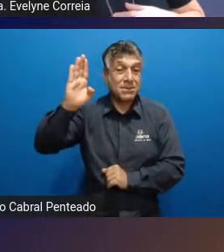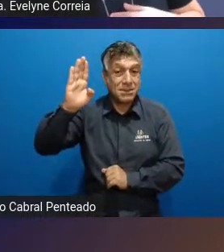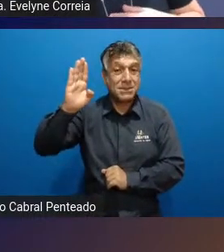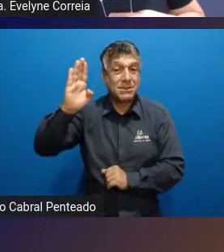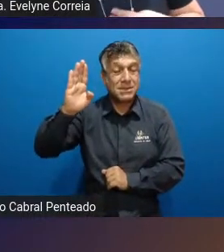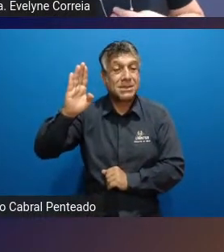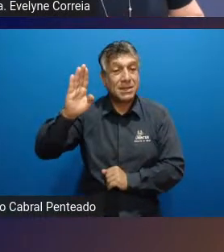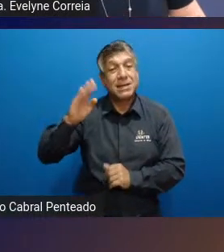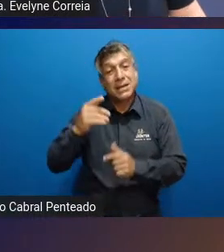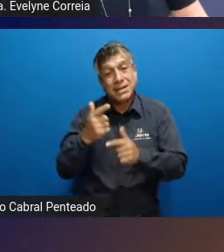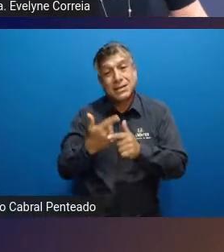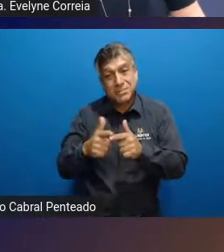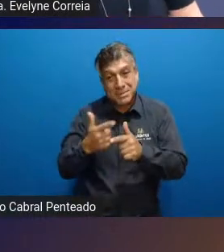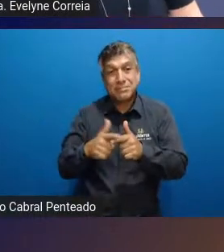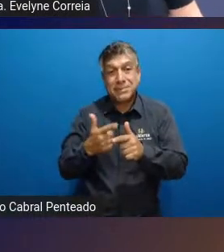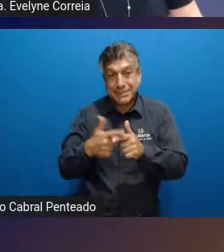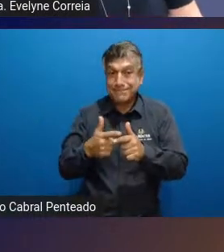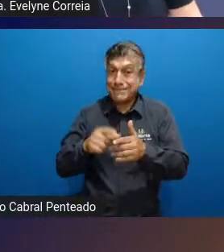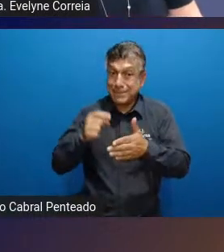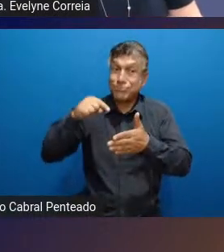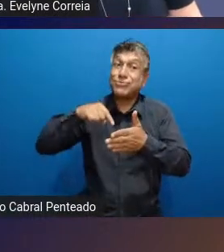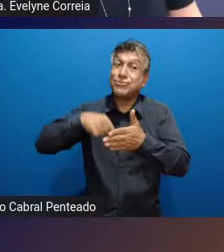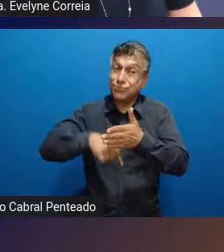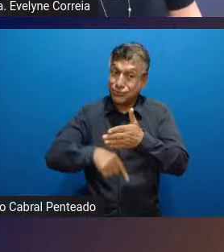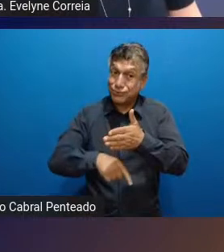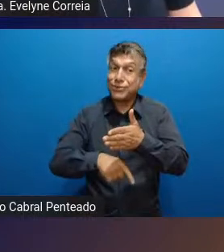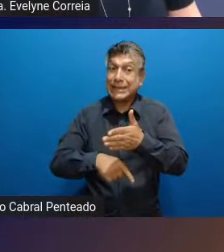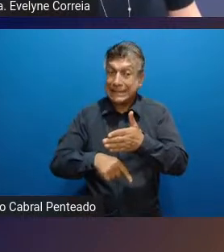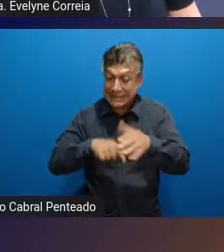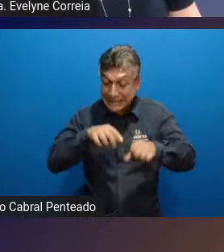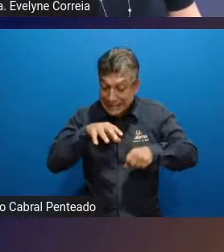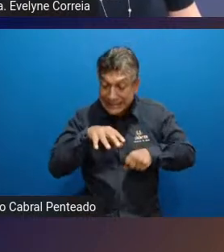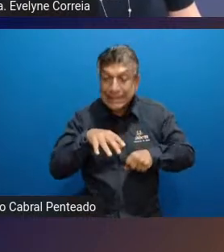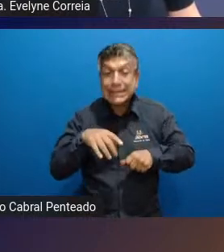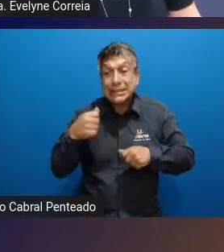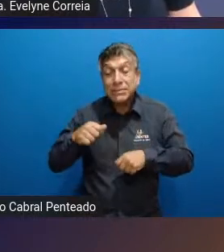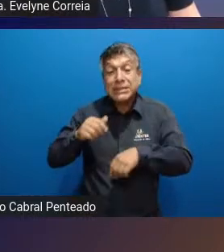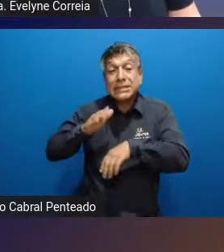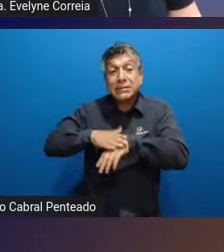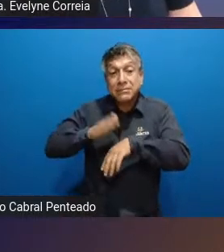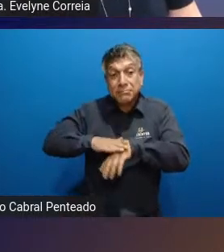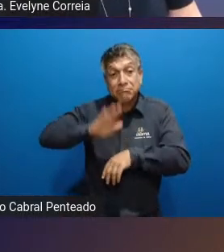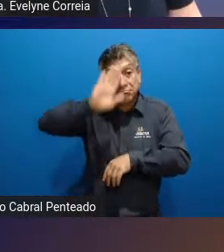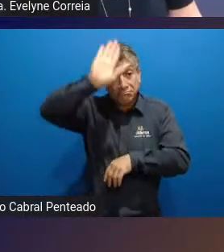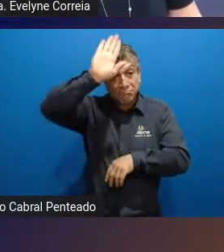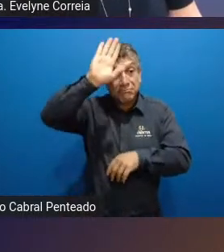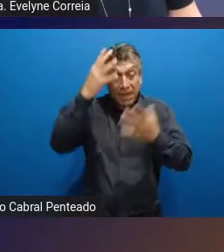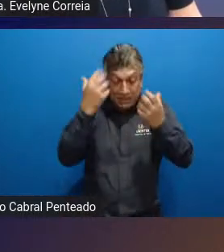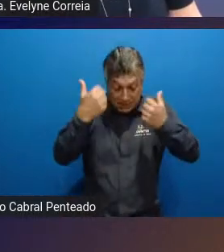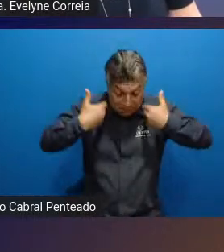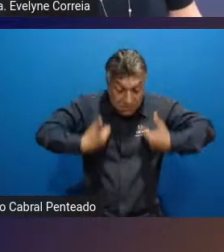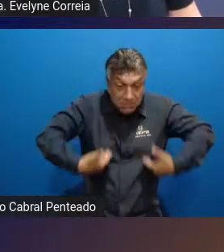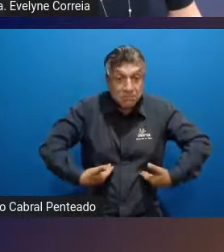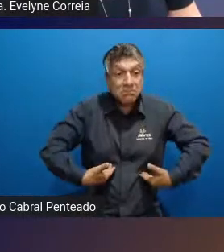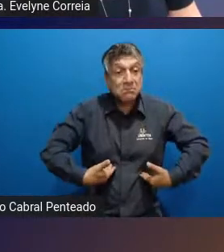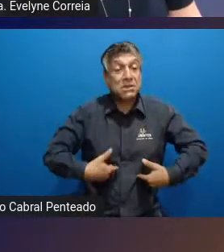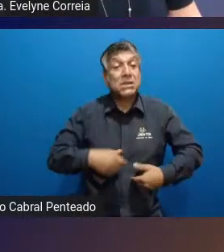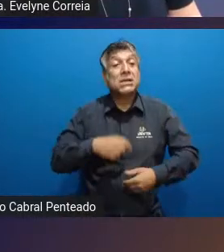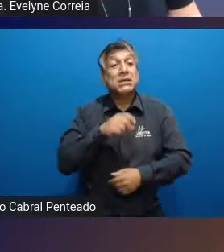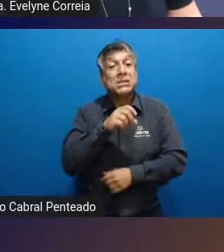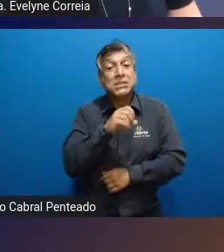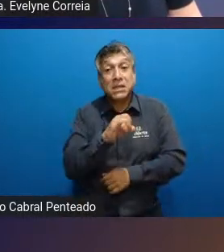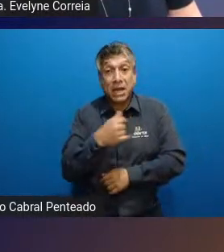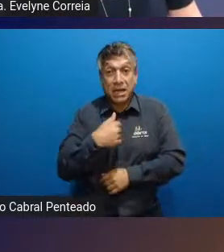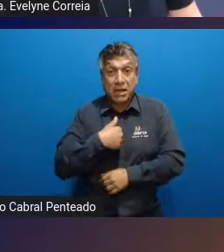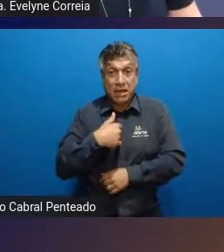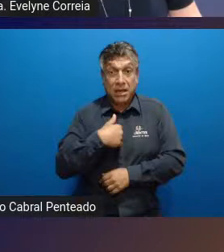toda a raiz, que nem o buraco é muito mais embaixo. Então, eu acho que a autoaceitação, a gente aprender a aceitar como a gente é, independente, por exemplo,